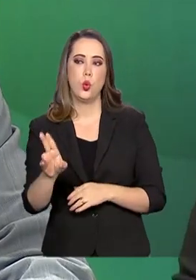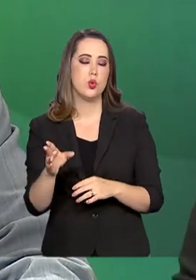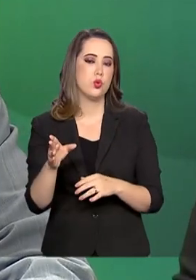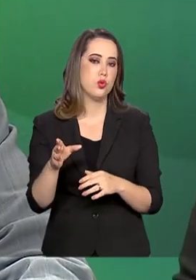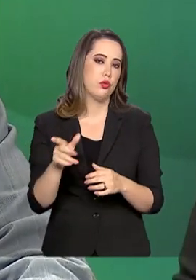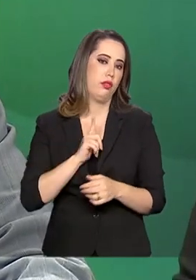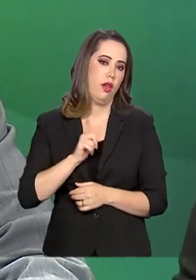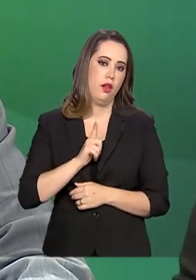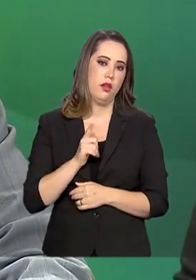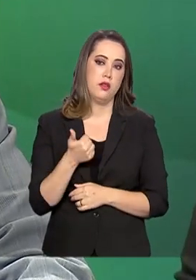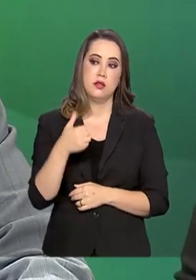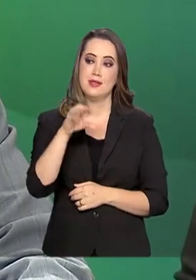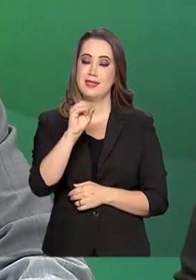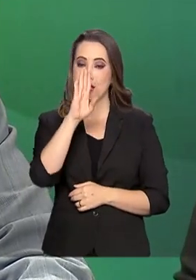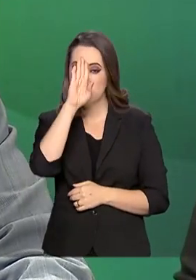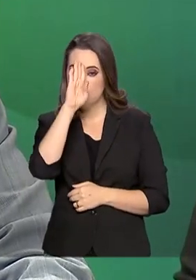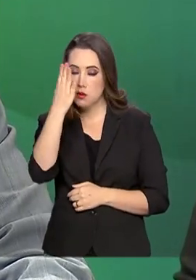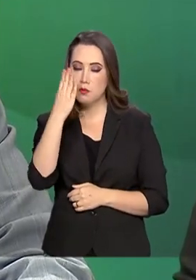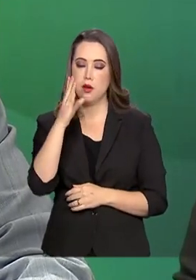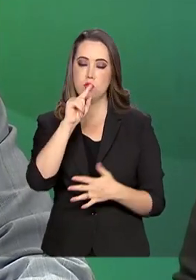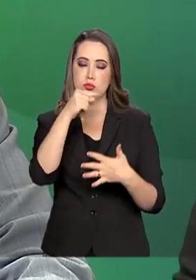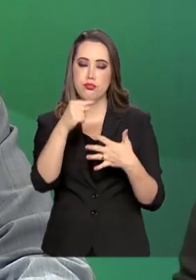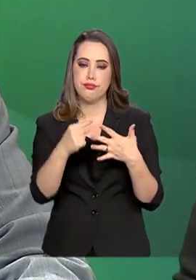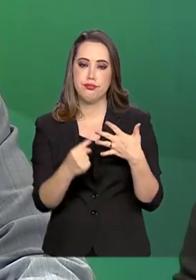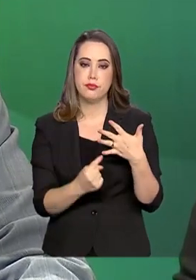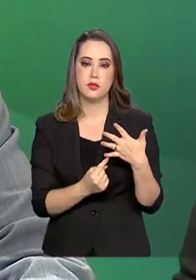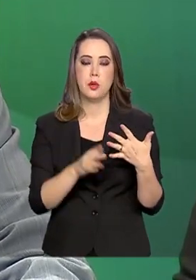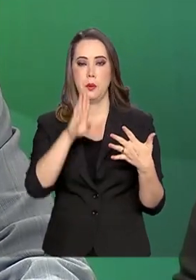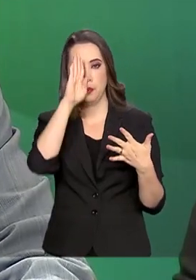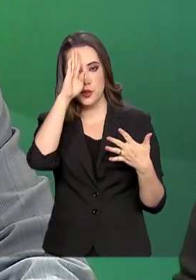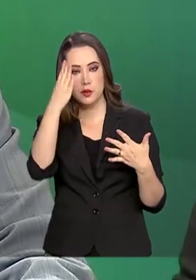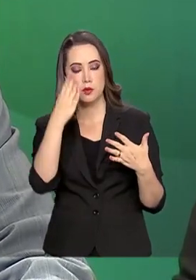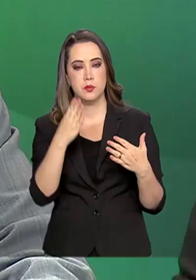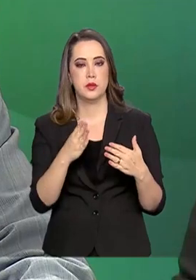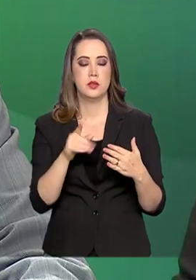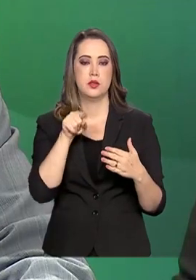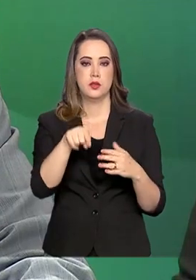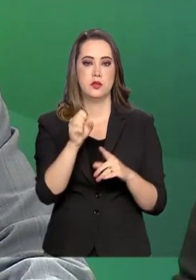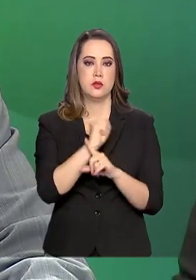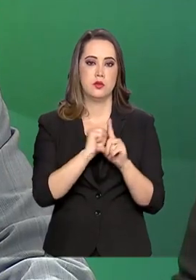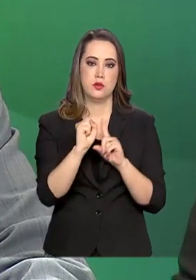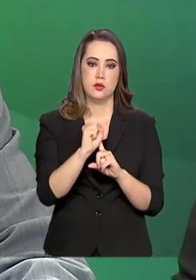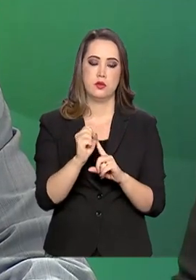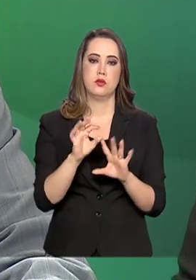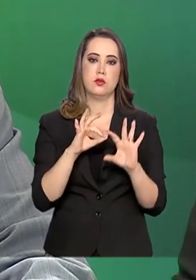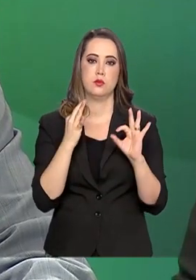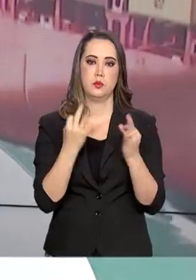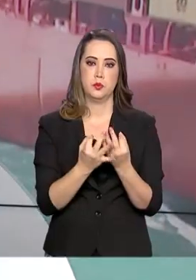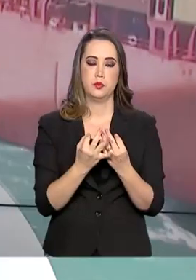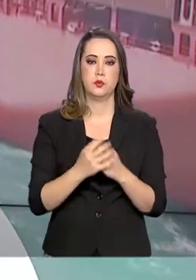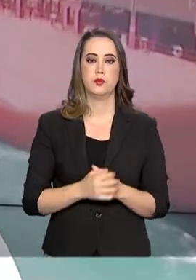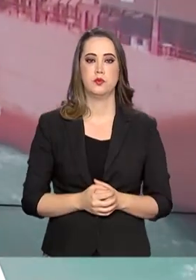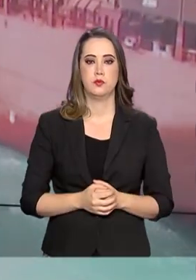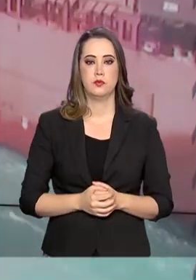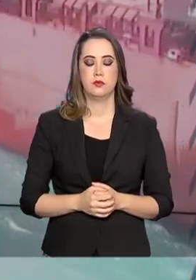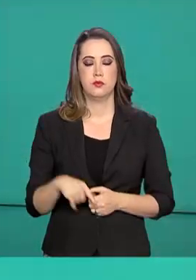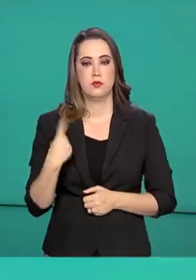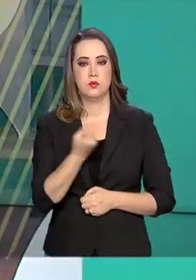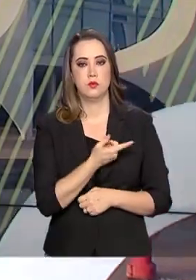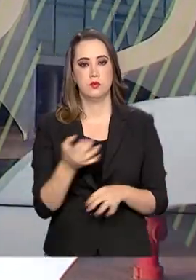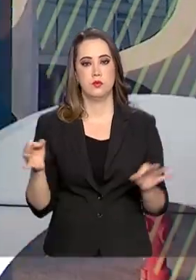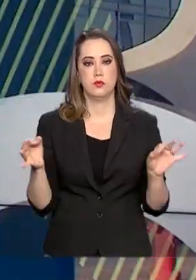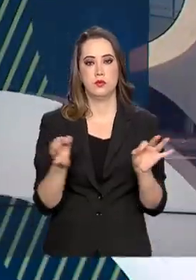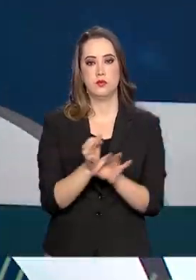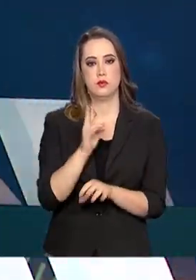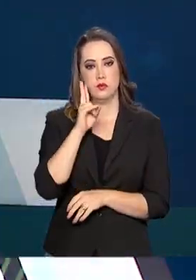utilizar, está entre as 10 principais prioridades do povo brasileiro, da sociedade, das famílias. A gente